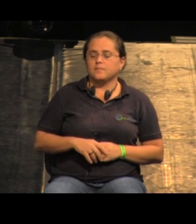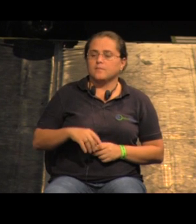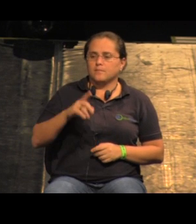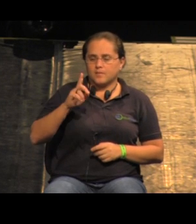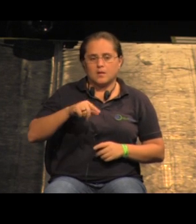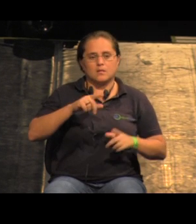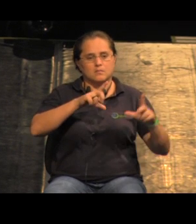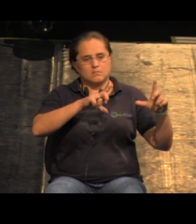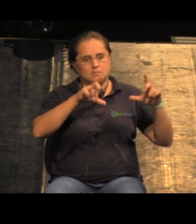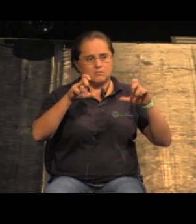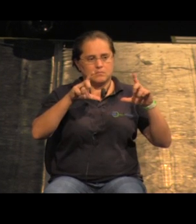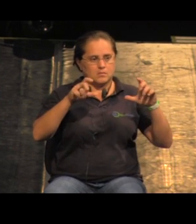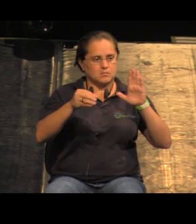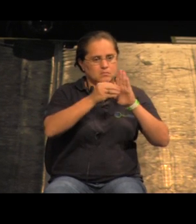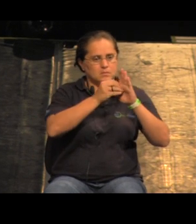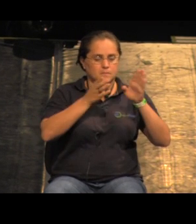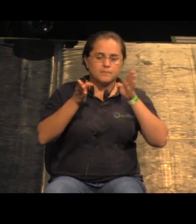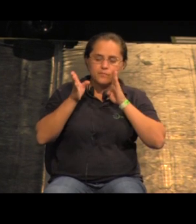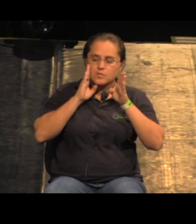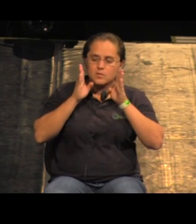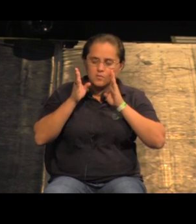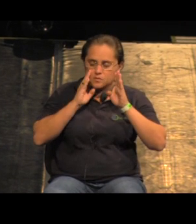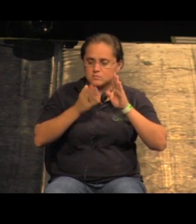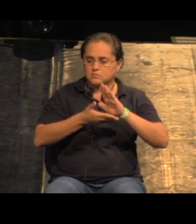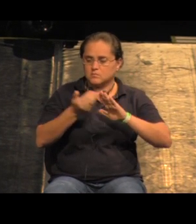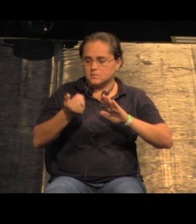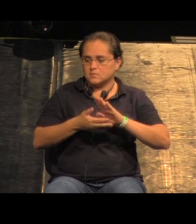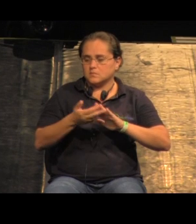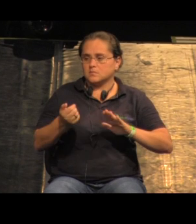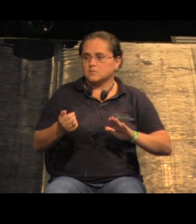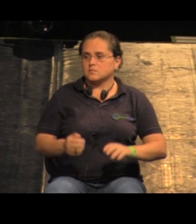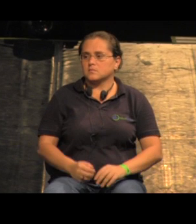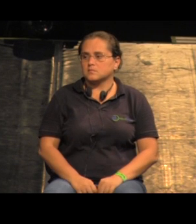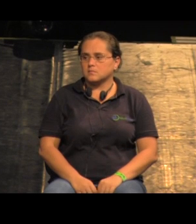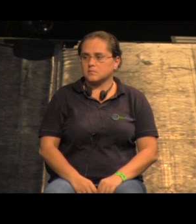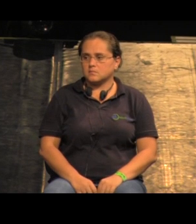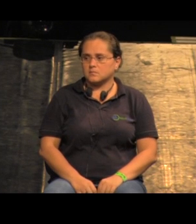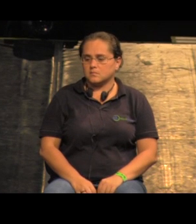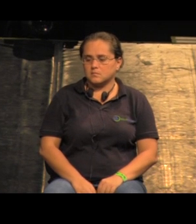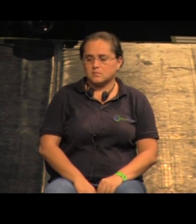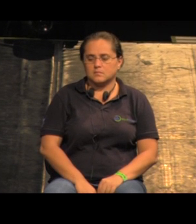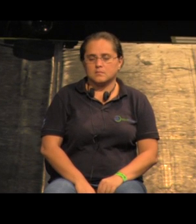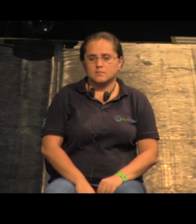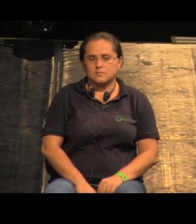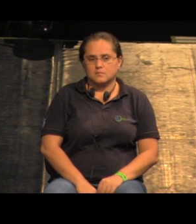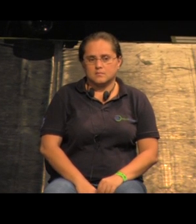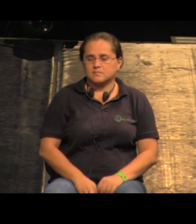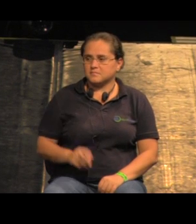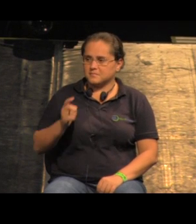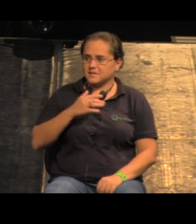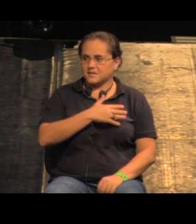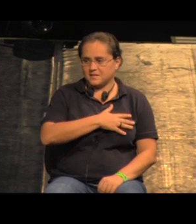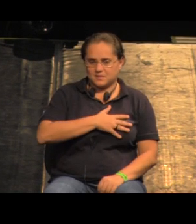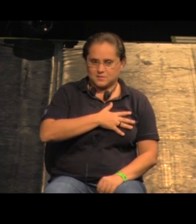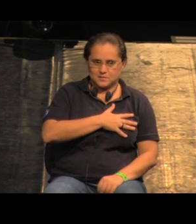gente que posta na internet eu achei que seria interessante fazer isso a Susan por exemplo gostou eu não sei o que o cara